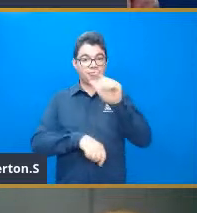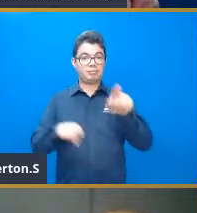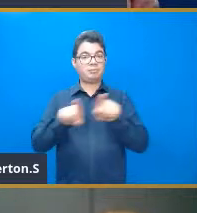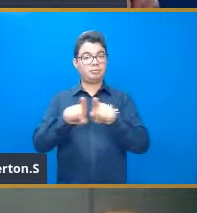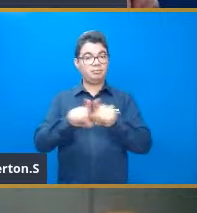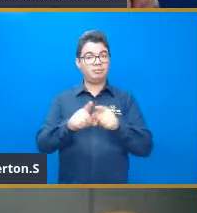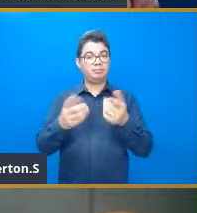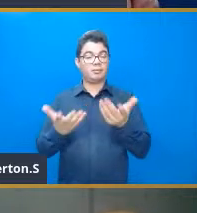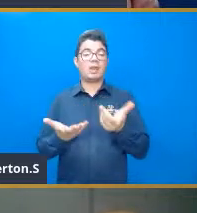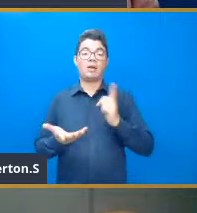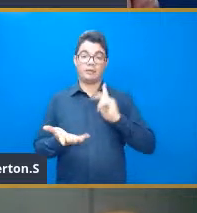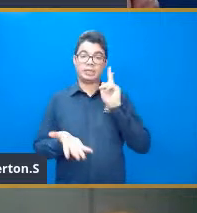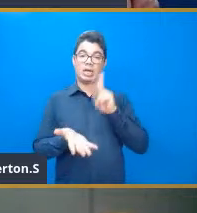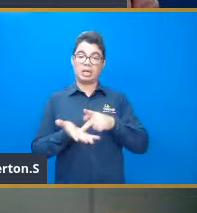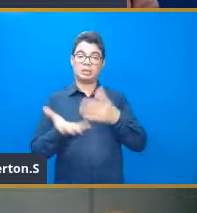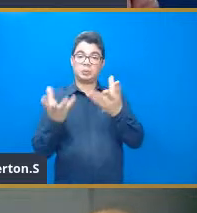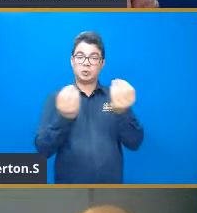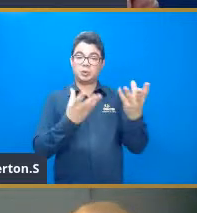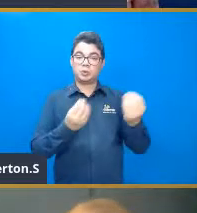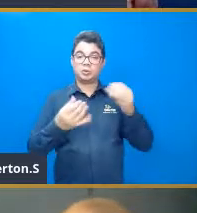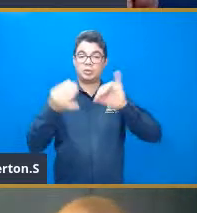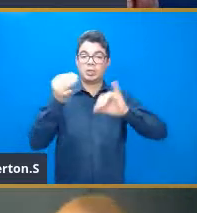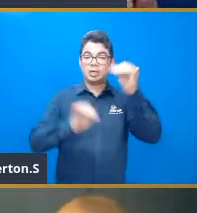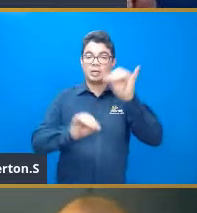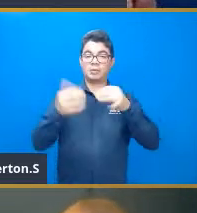Muitas, muitas, muitas explicações. na biologia, né?